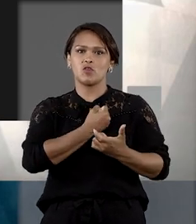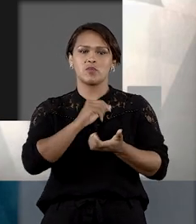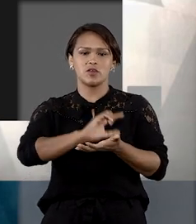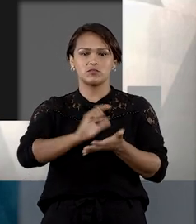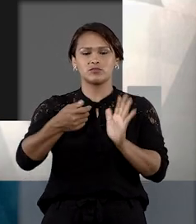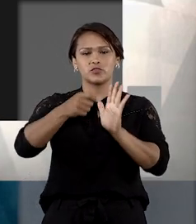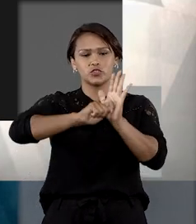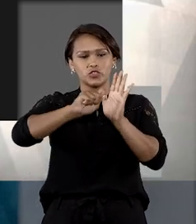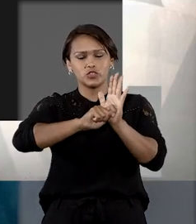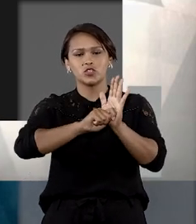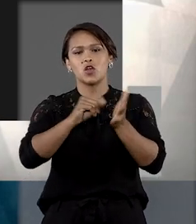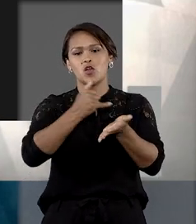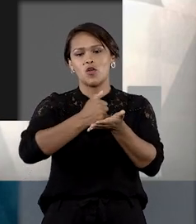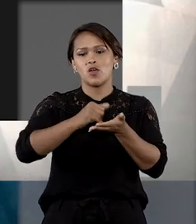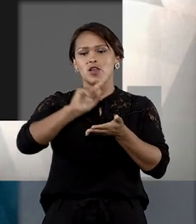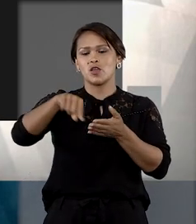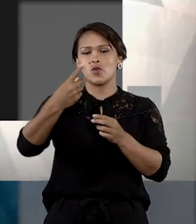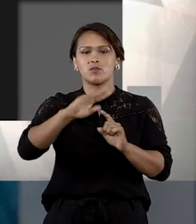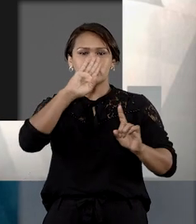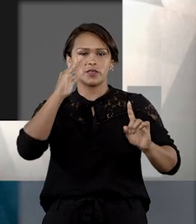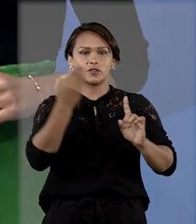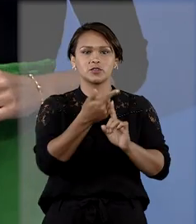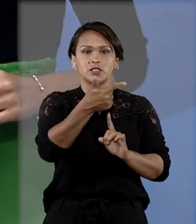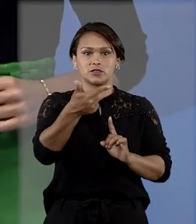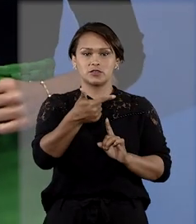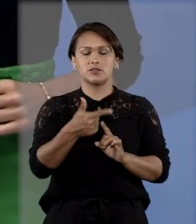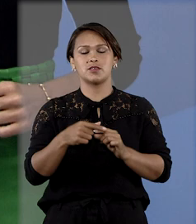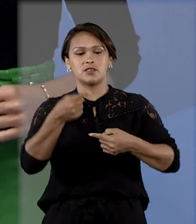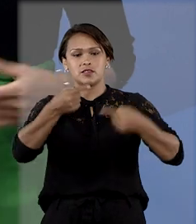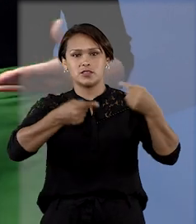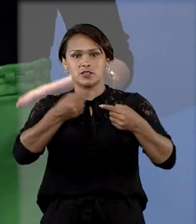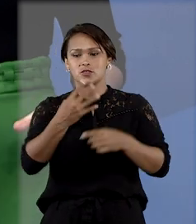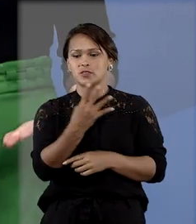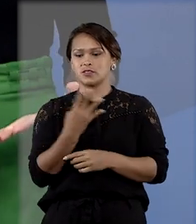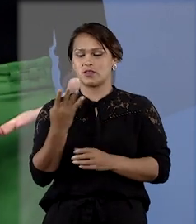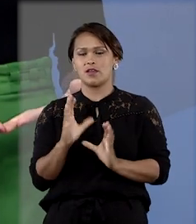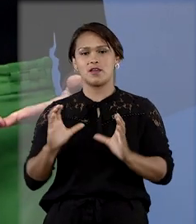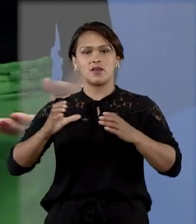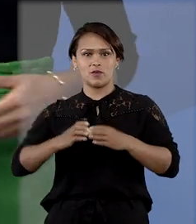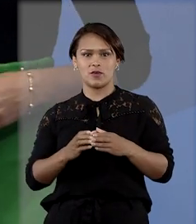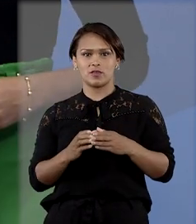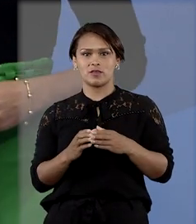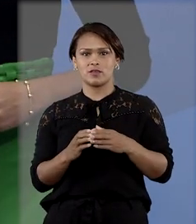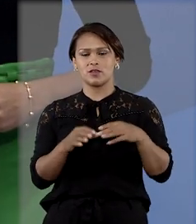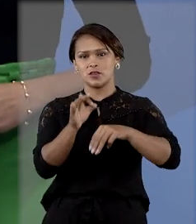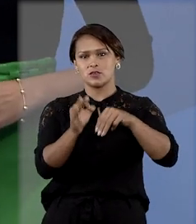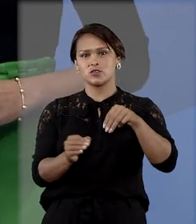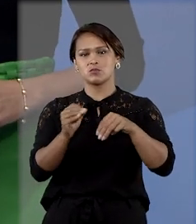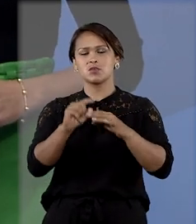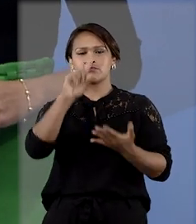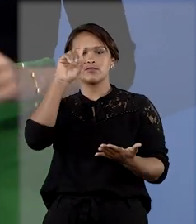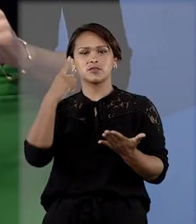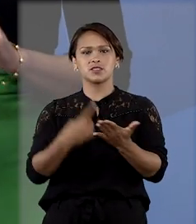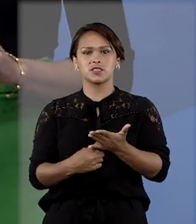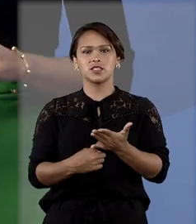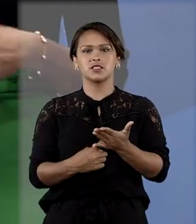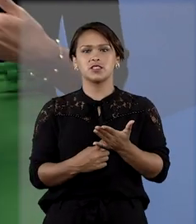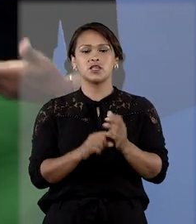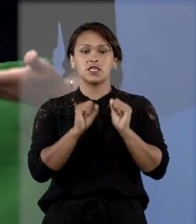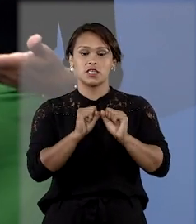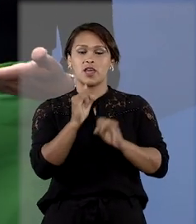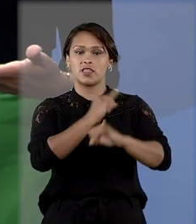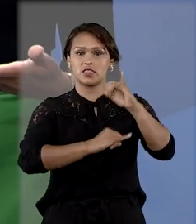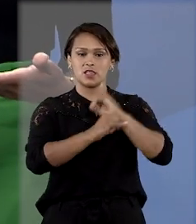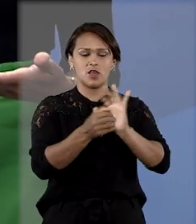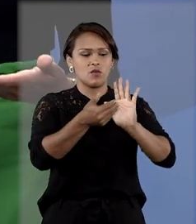apreendidas e a reincidência do acusado. Em discussão na quarta turma, os ministros decidiram que provedor